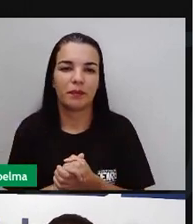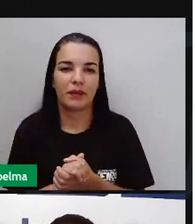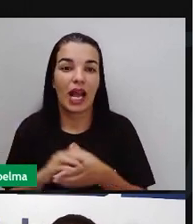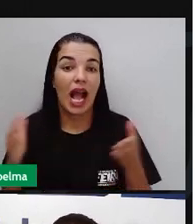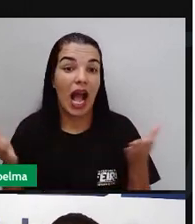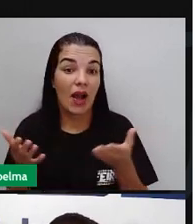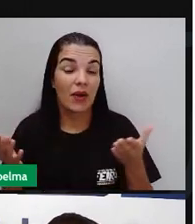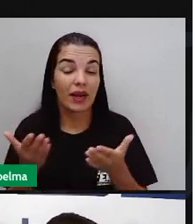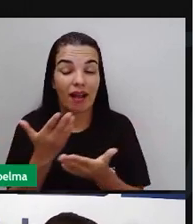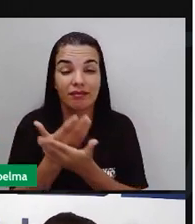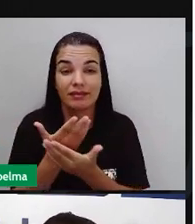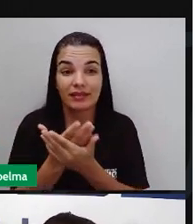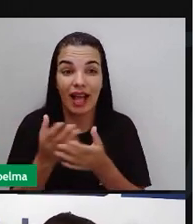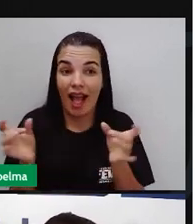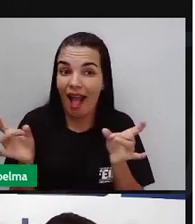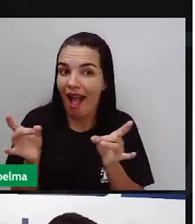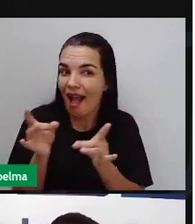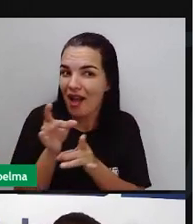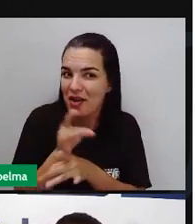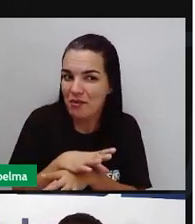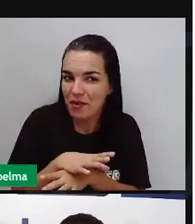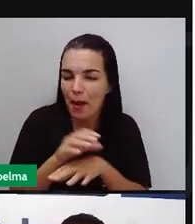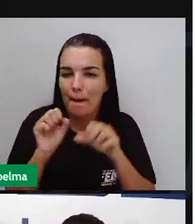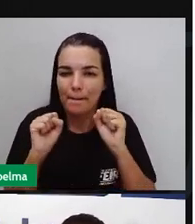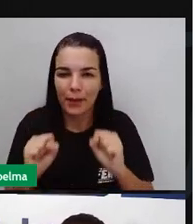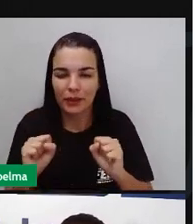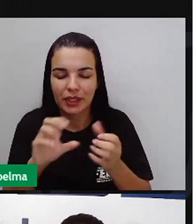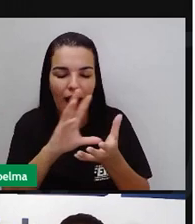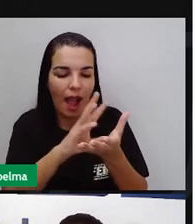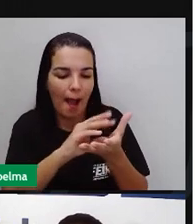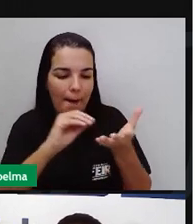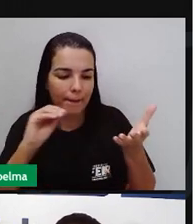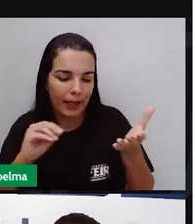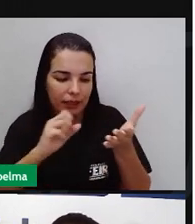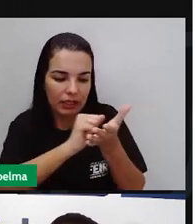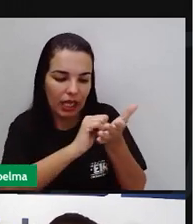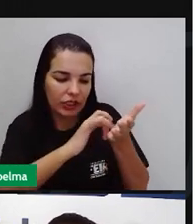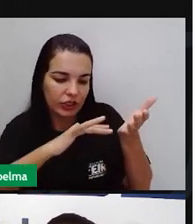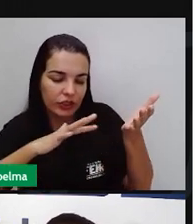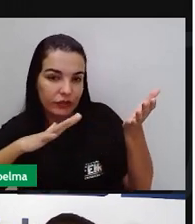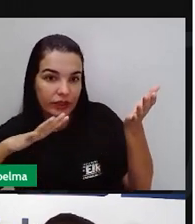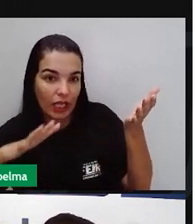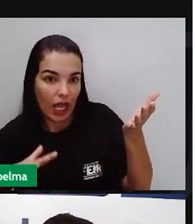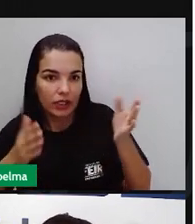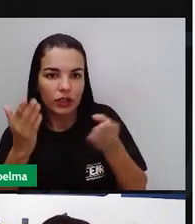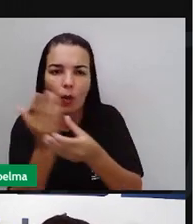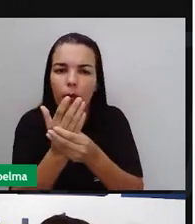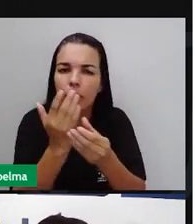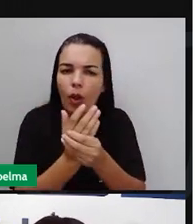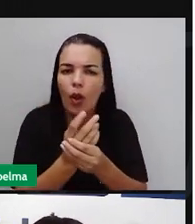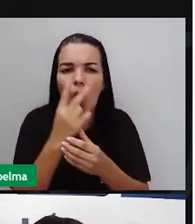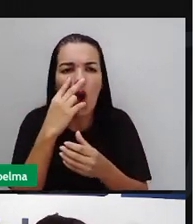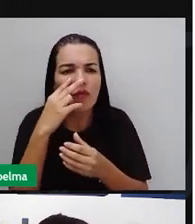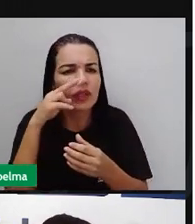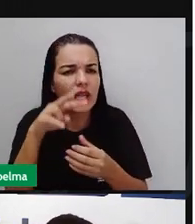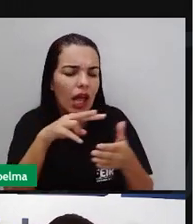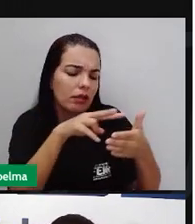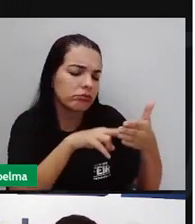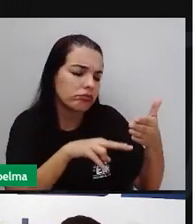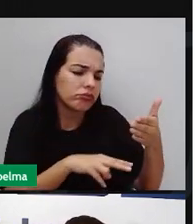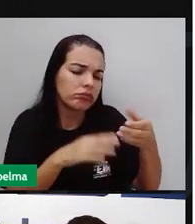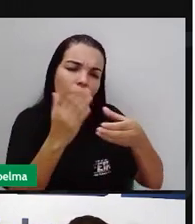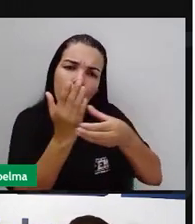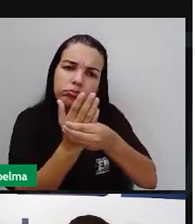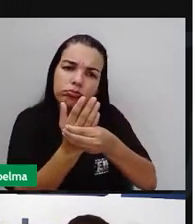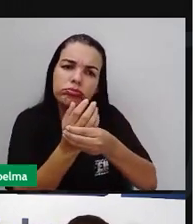a nossa aula vai terminando por aqui peguem o bloco de atividade de vocês leem o direitinho a orientação do aluno para o